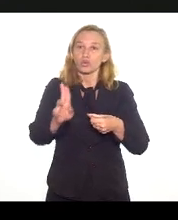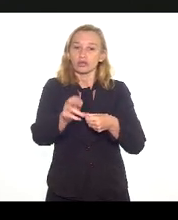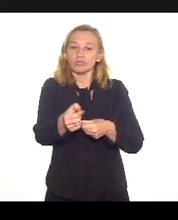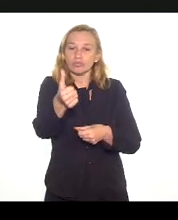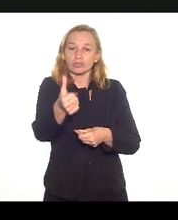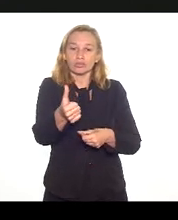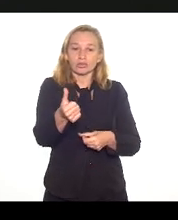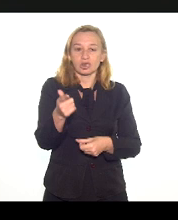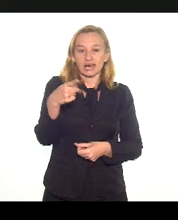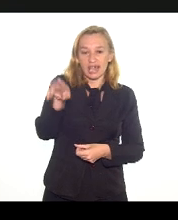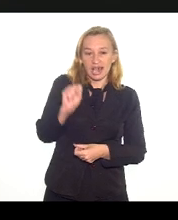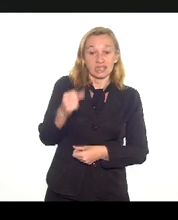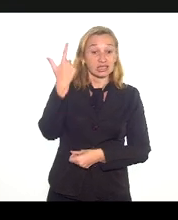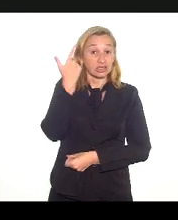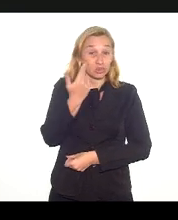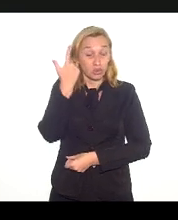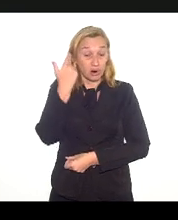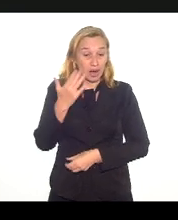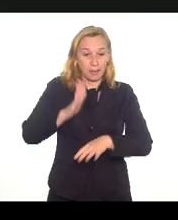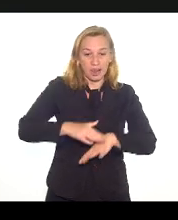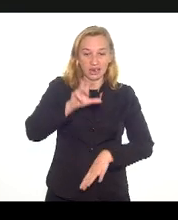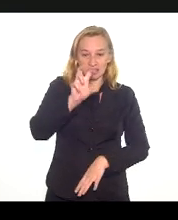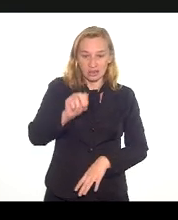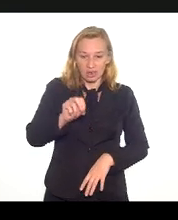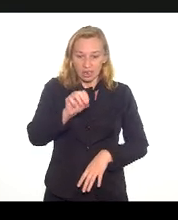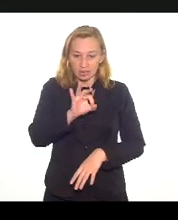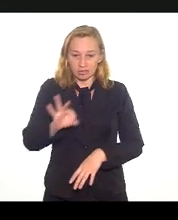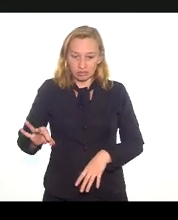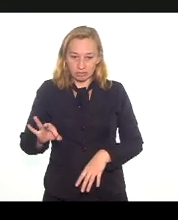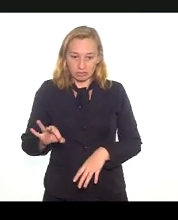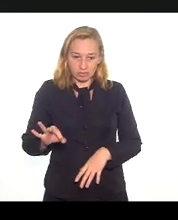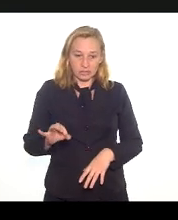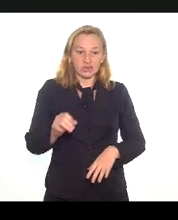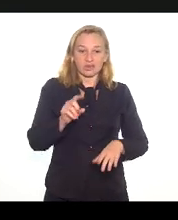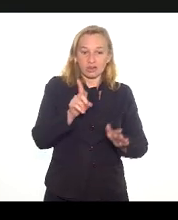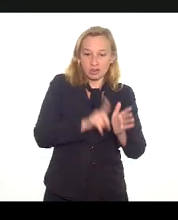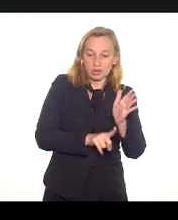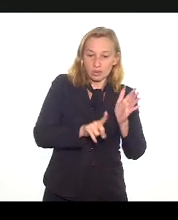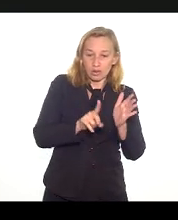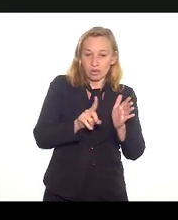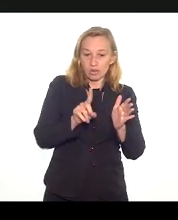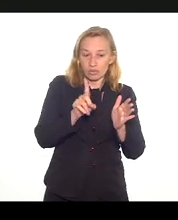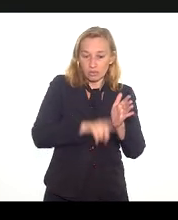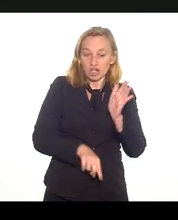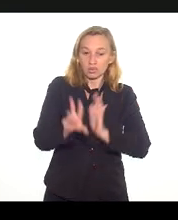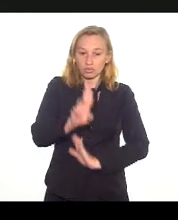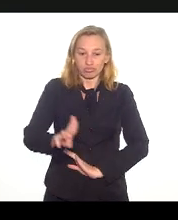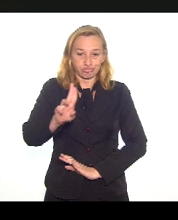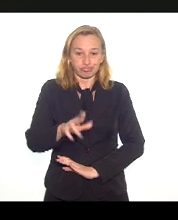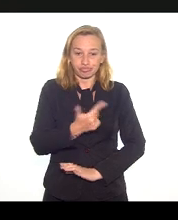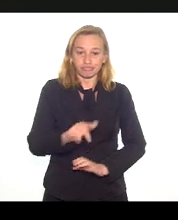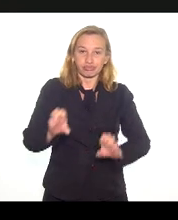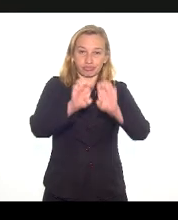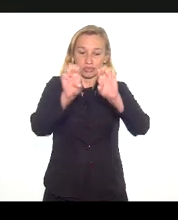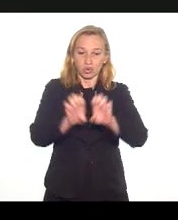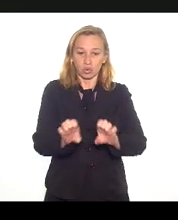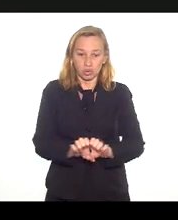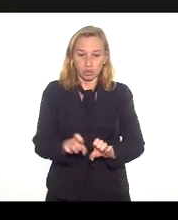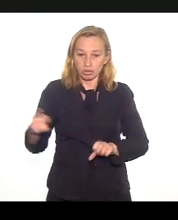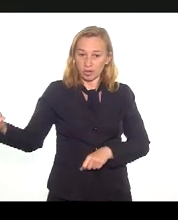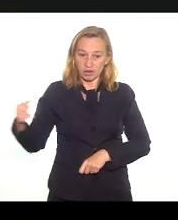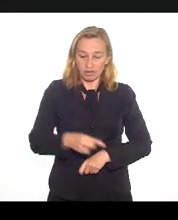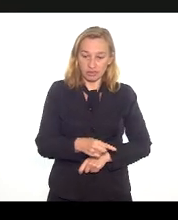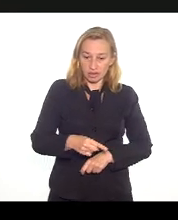natural, mais de 50% sendo reinjetada e vai cada vez usar menos, não tem infraestrutura suficiente para trazer para a terra.